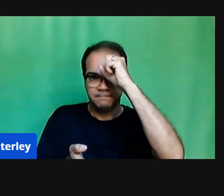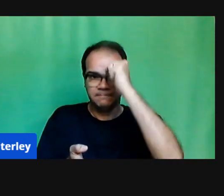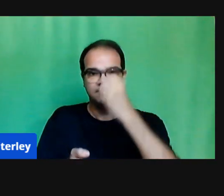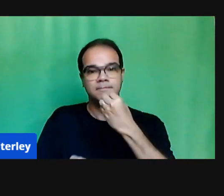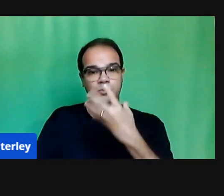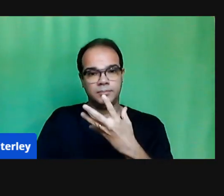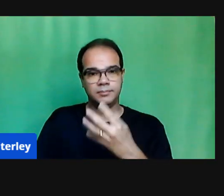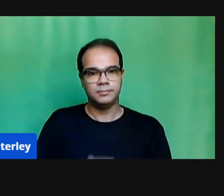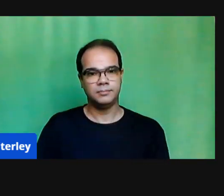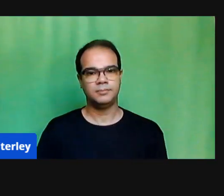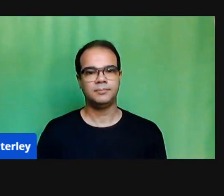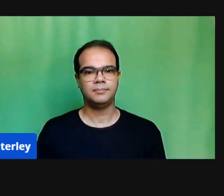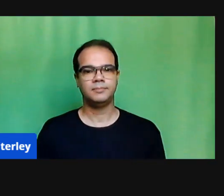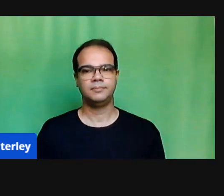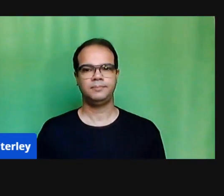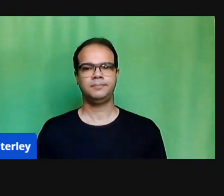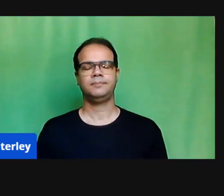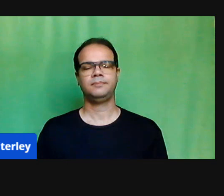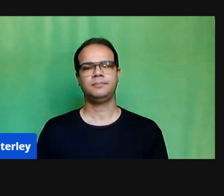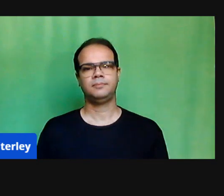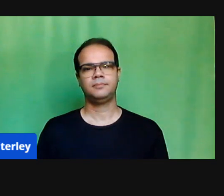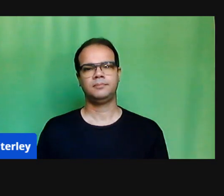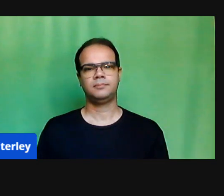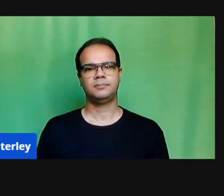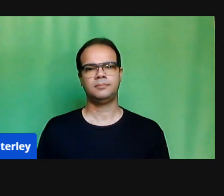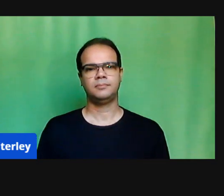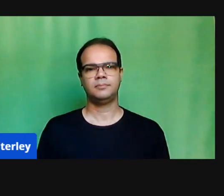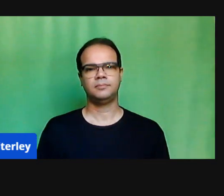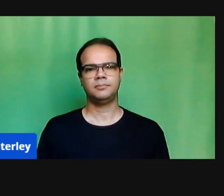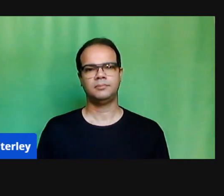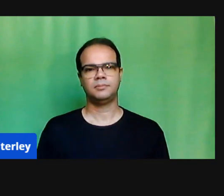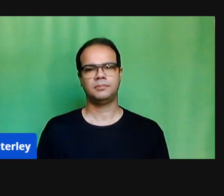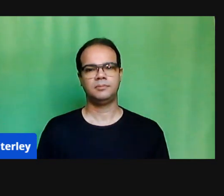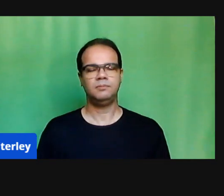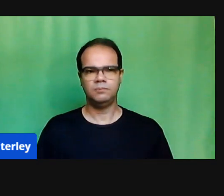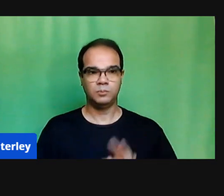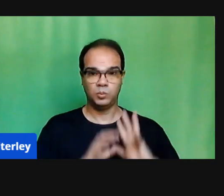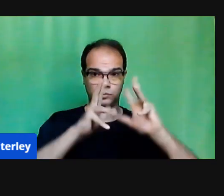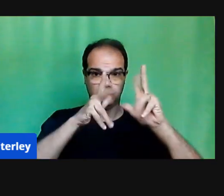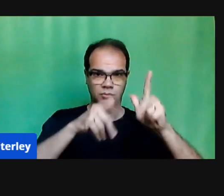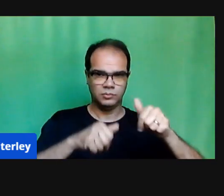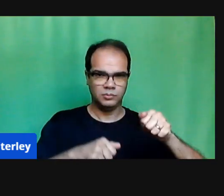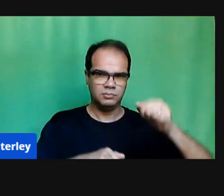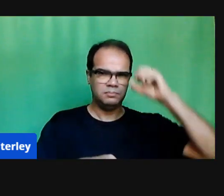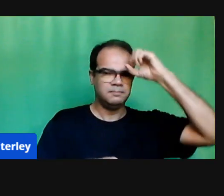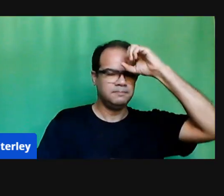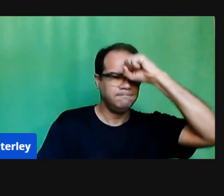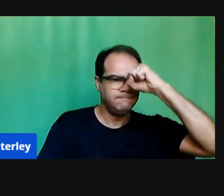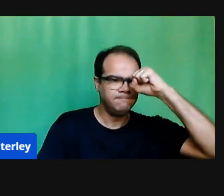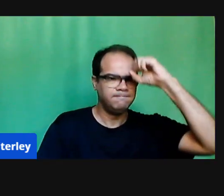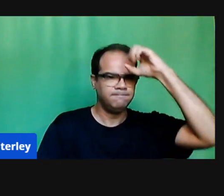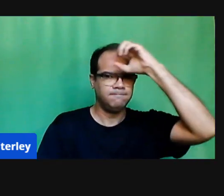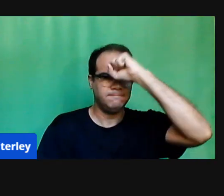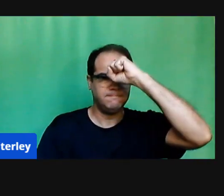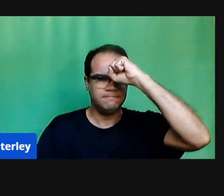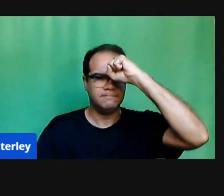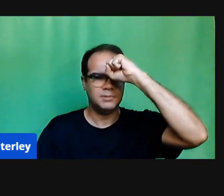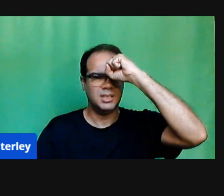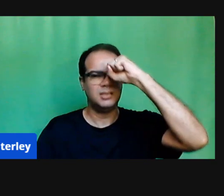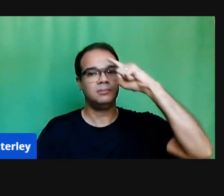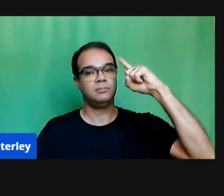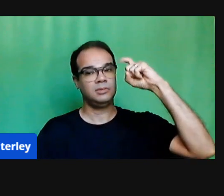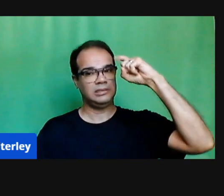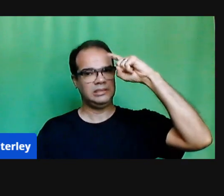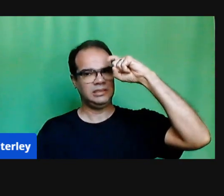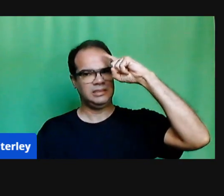Todo o processo de ensino-aprendizagem ele é complexo, ele é desafiador, ele é desafiador na sala de